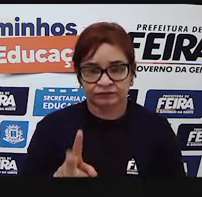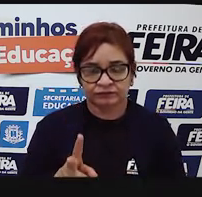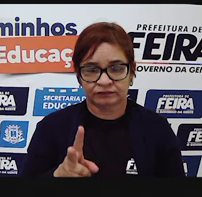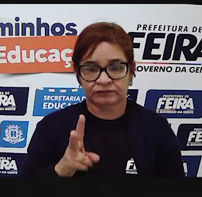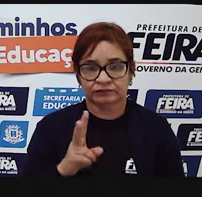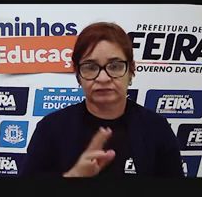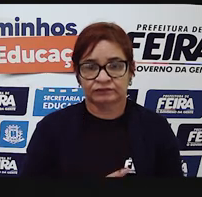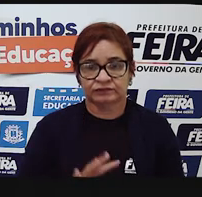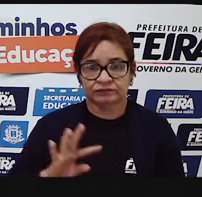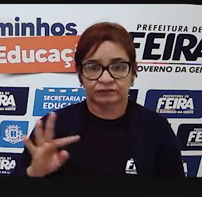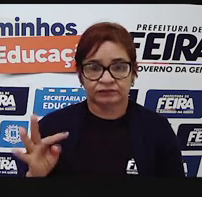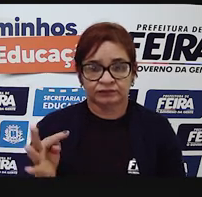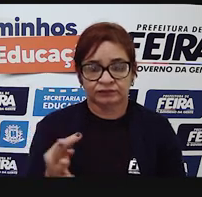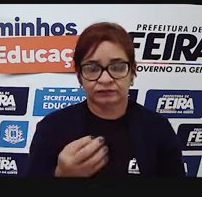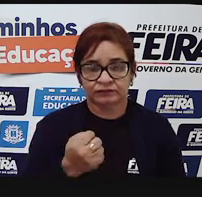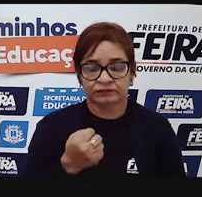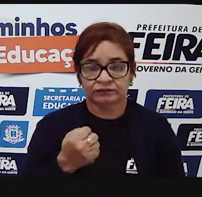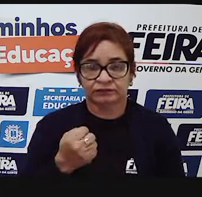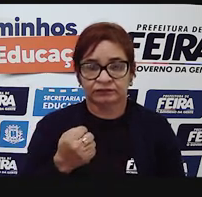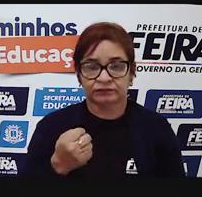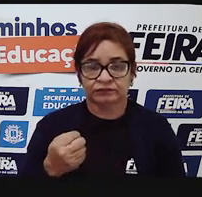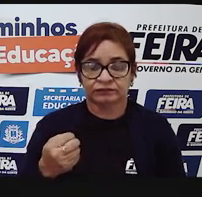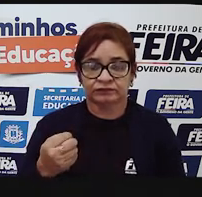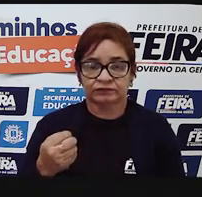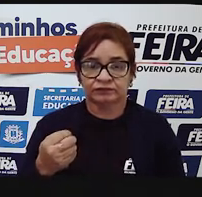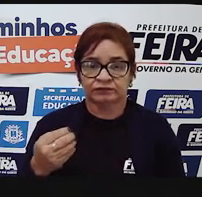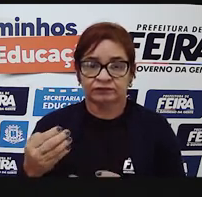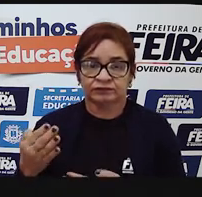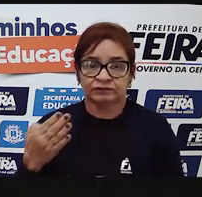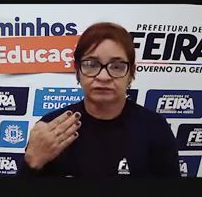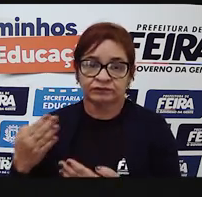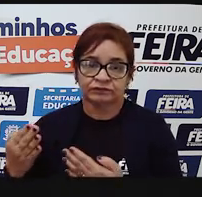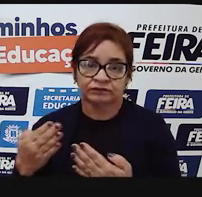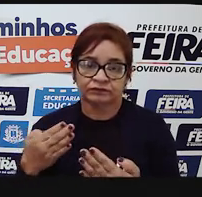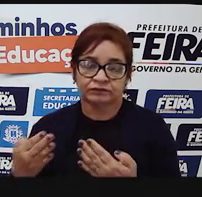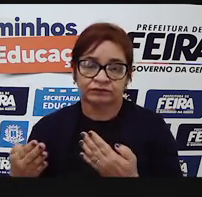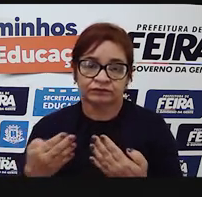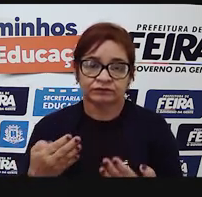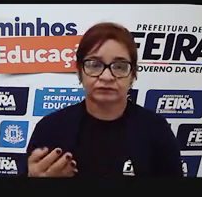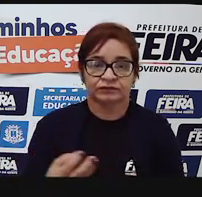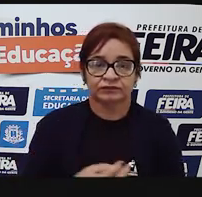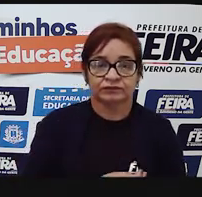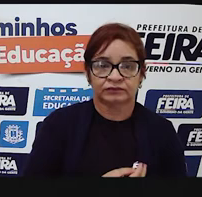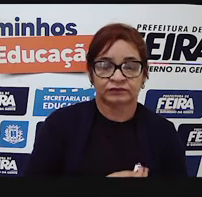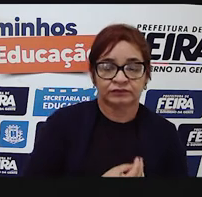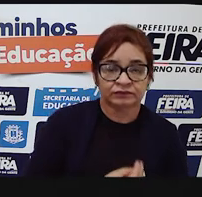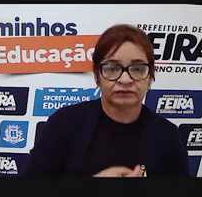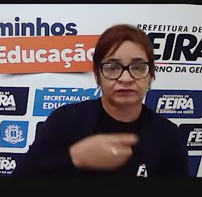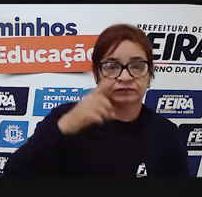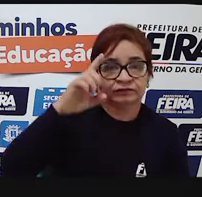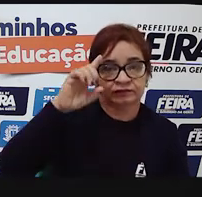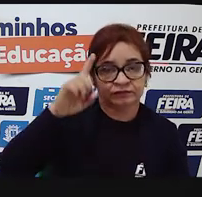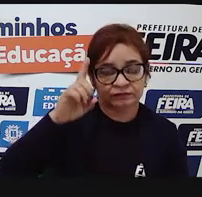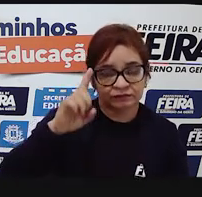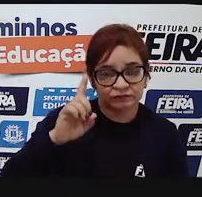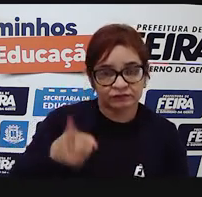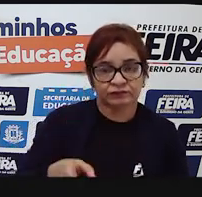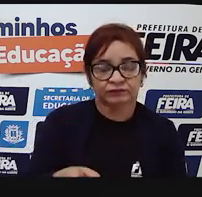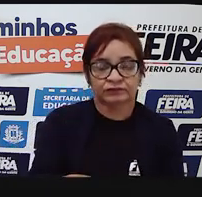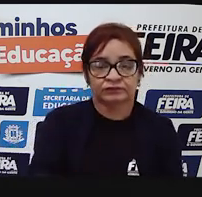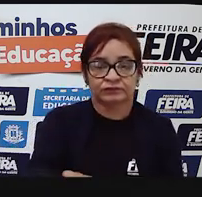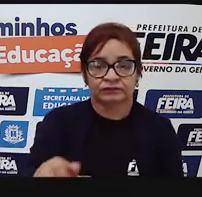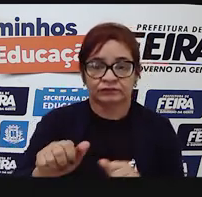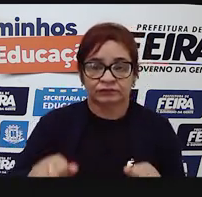todas as nossas formas de comunicação. No nosso dia a dia. Primeiro, a linguagem pode ser